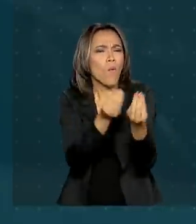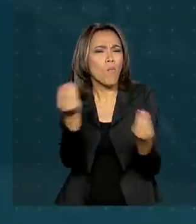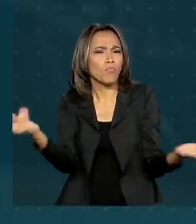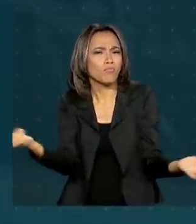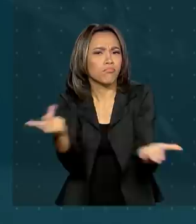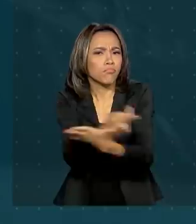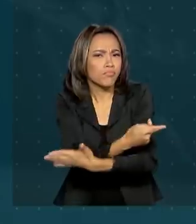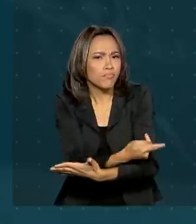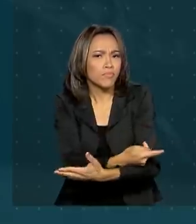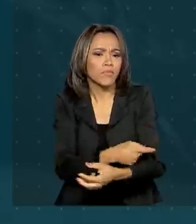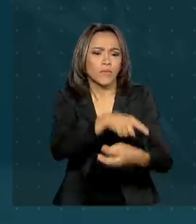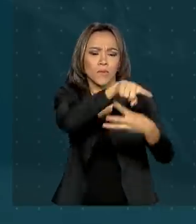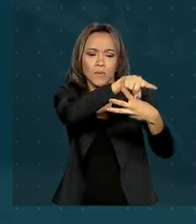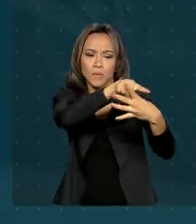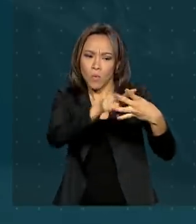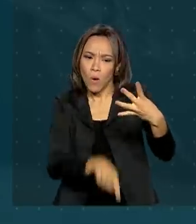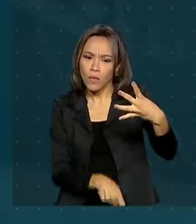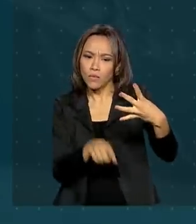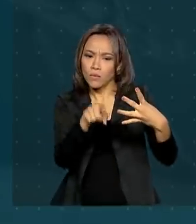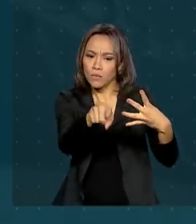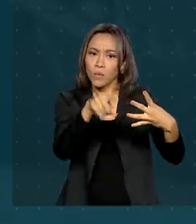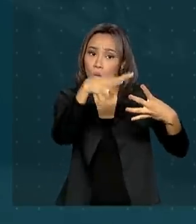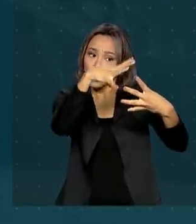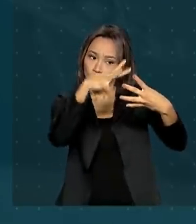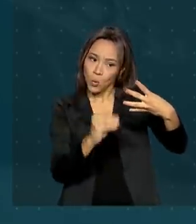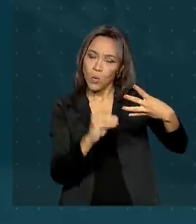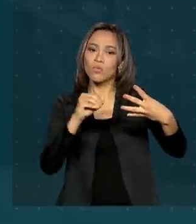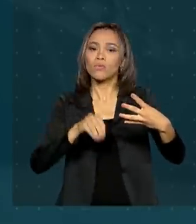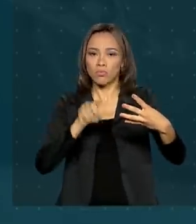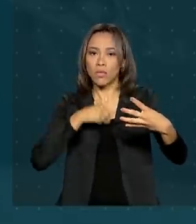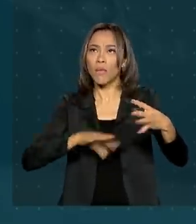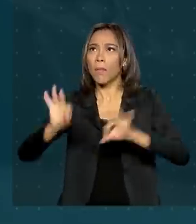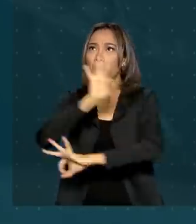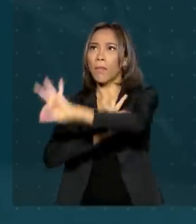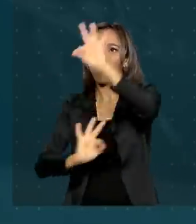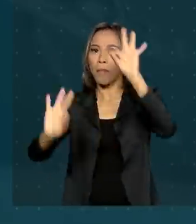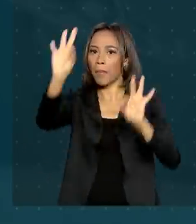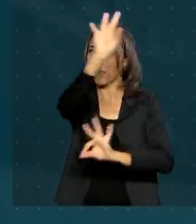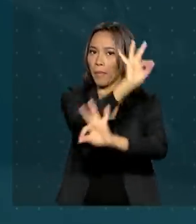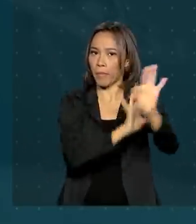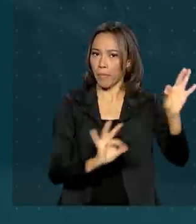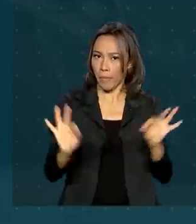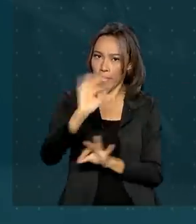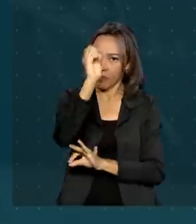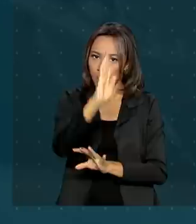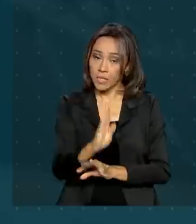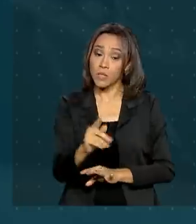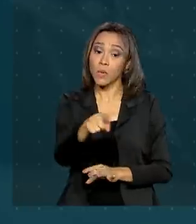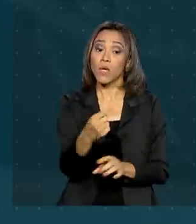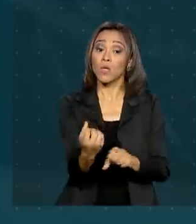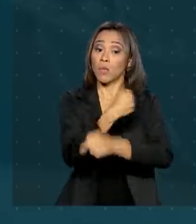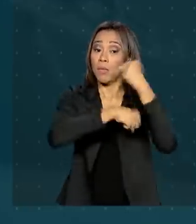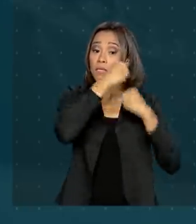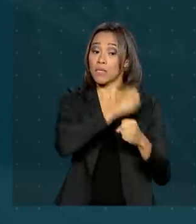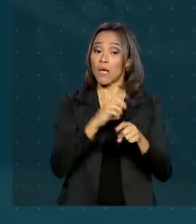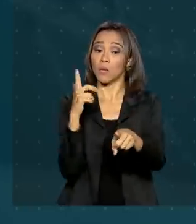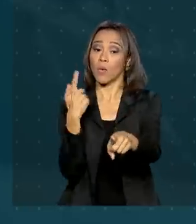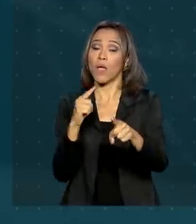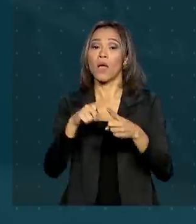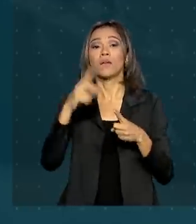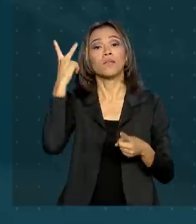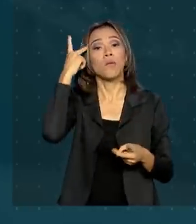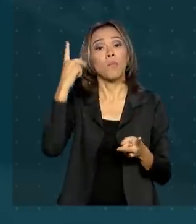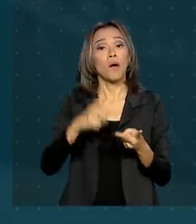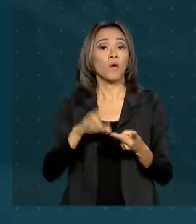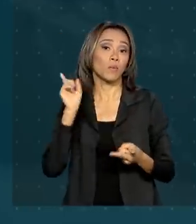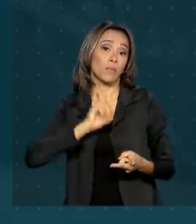feita por quatro sorotipos do vírus, todos em circulação no Brasil. No ano passado, Goiás, São Paulo e Minas Gerais